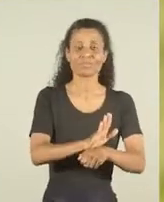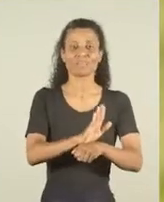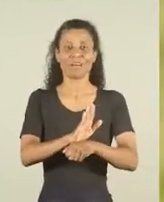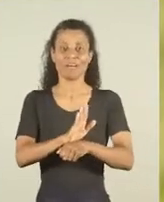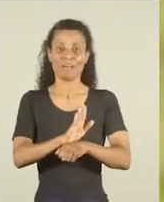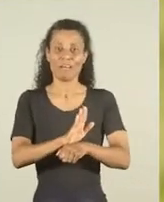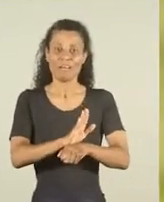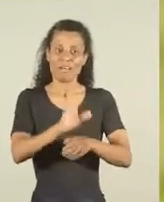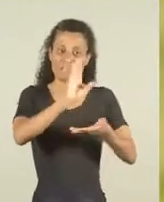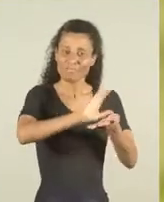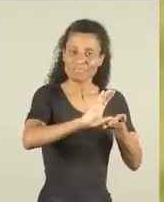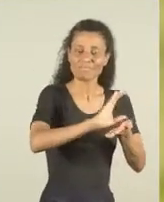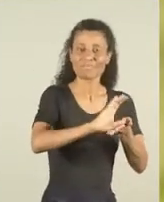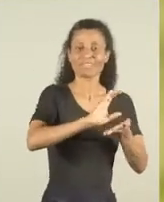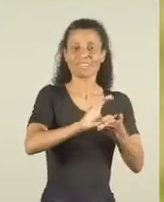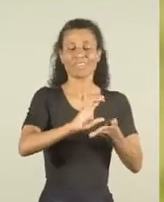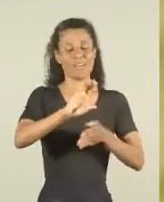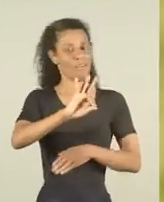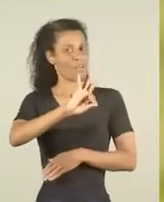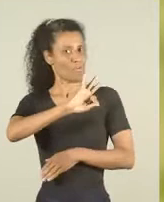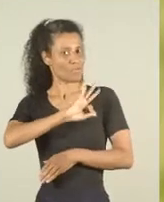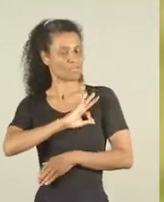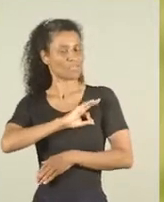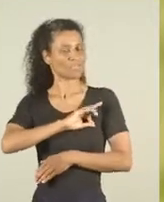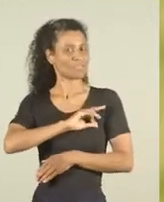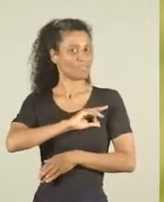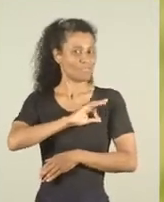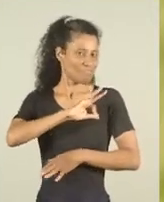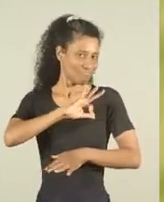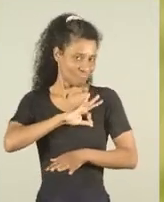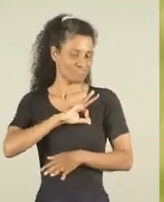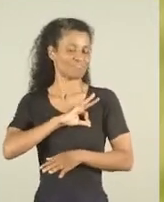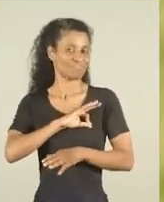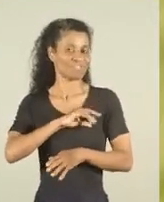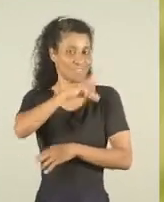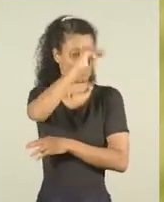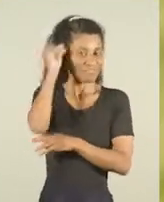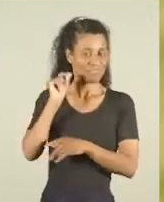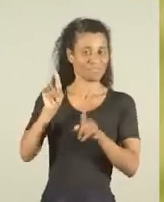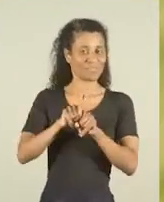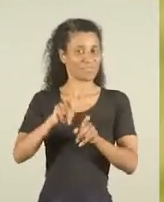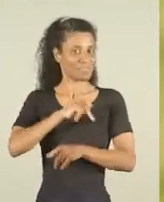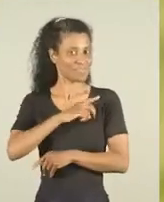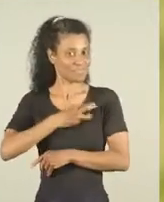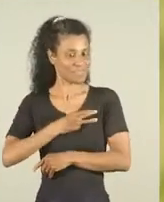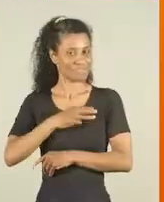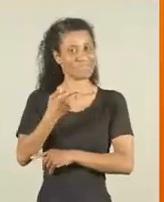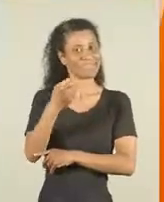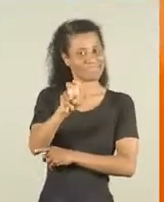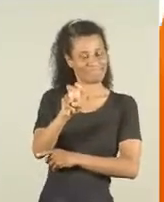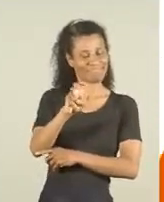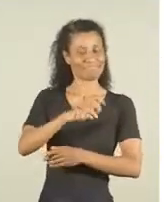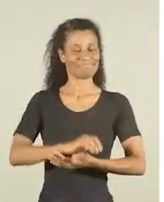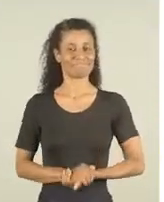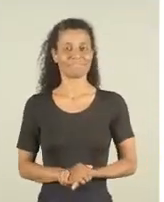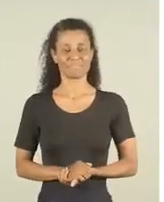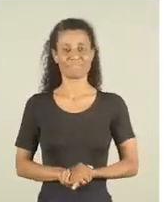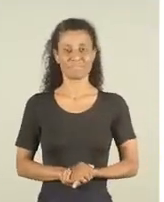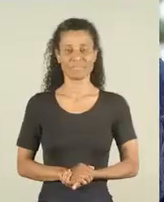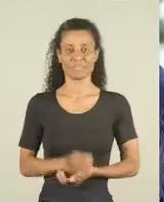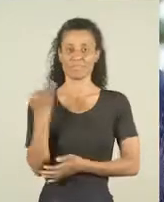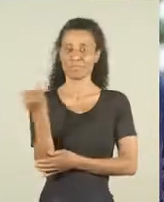Municipal e reforçar a estrutura da Polícia Civil e da Brigada Militar, que atuam em Porto Alegre. É 15!